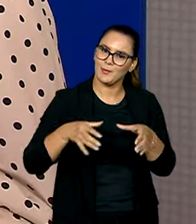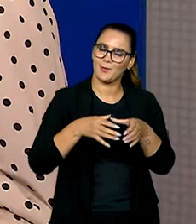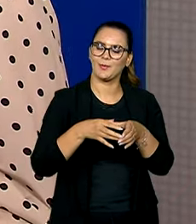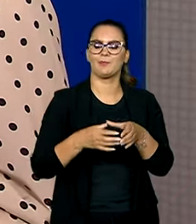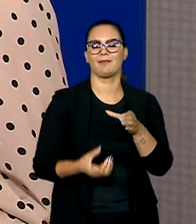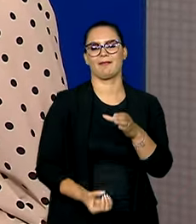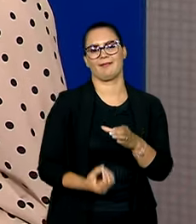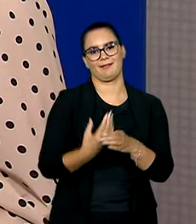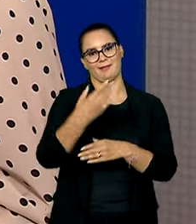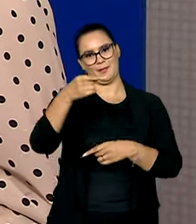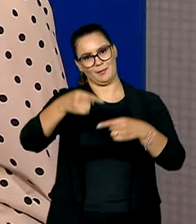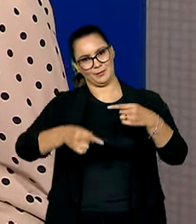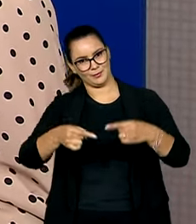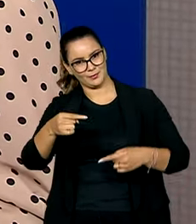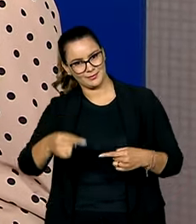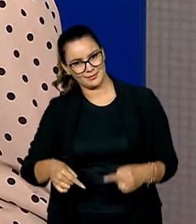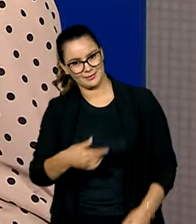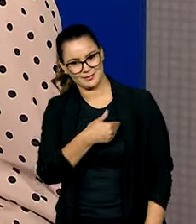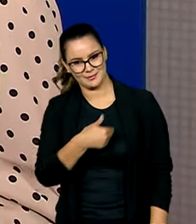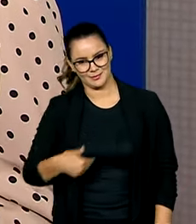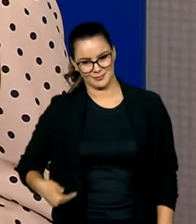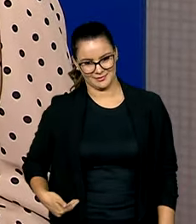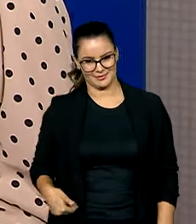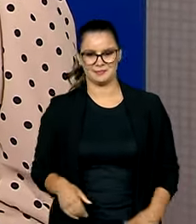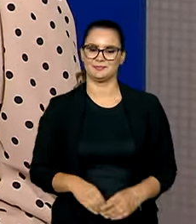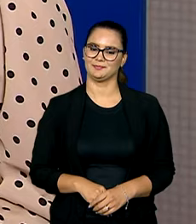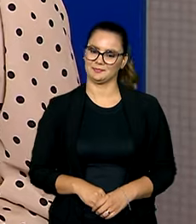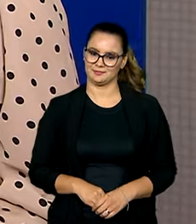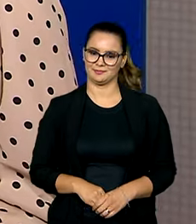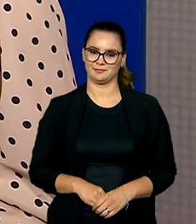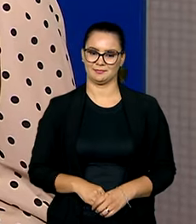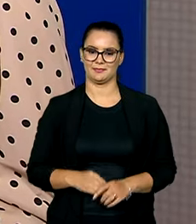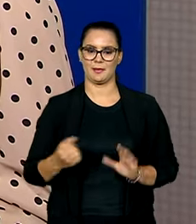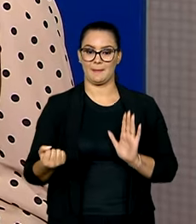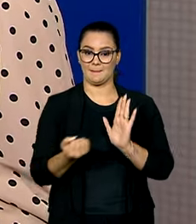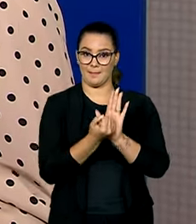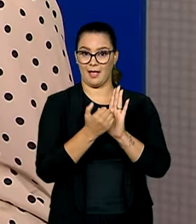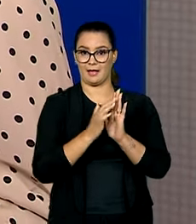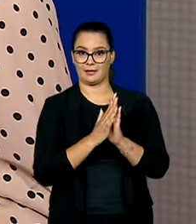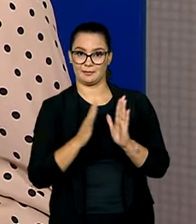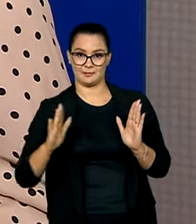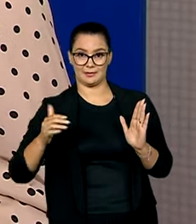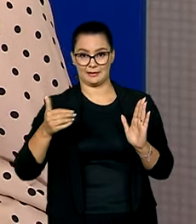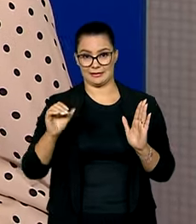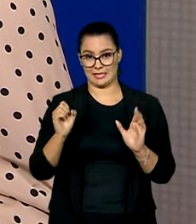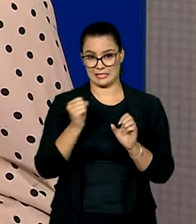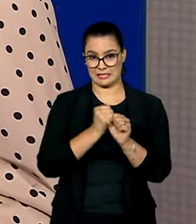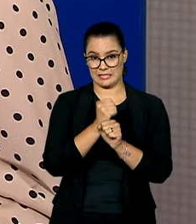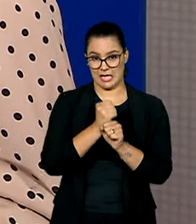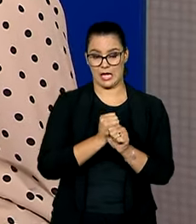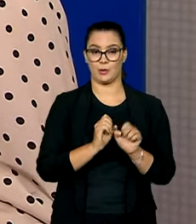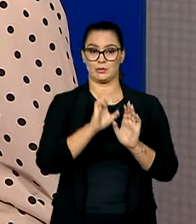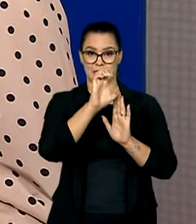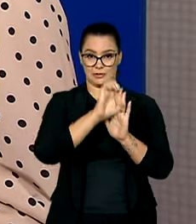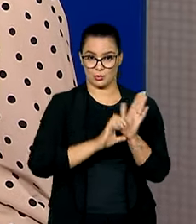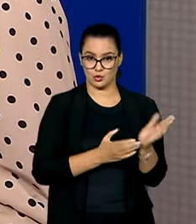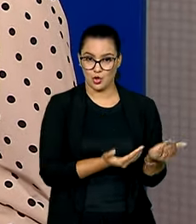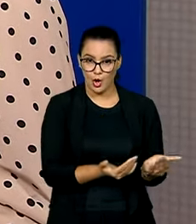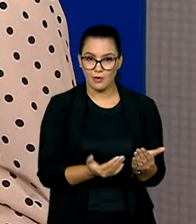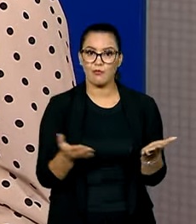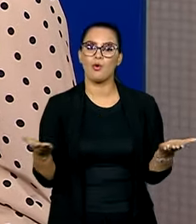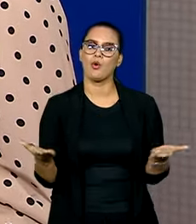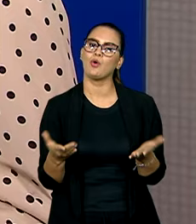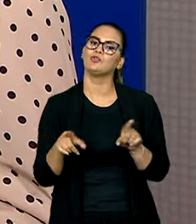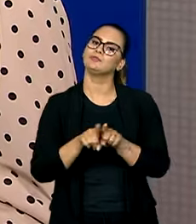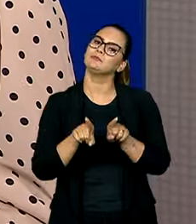construção das políticas públicas. E além de marcar os 10 anos do Estatuto da Juventude, o fórum hoje